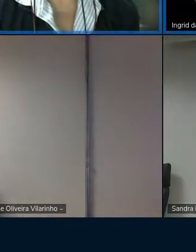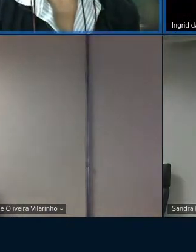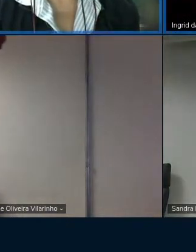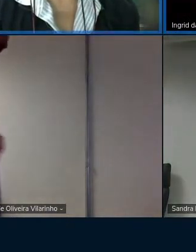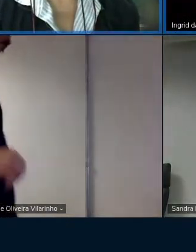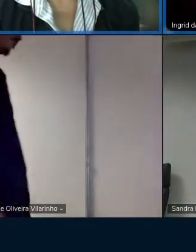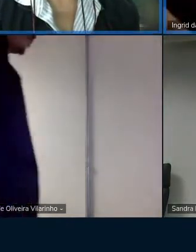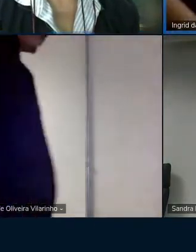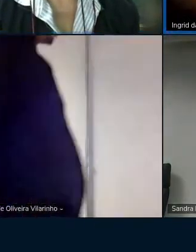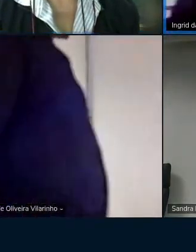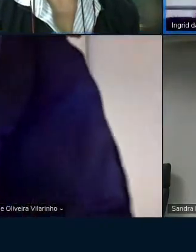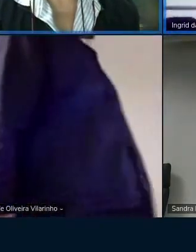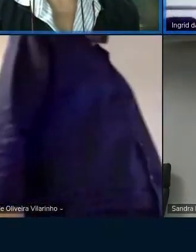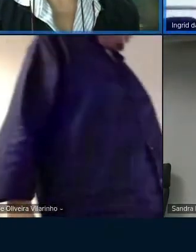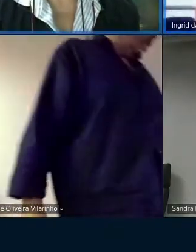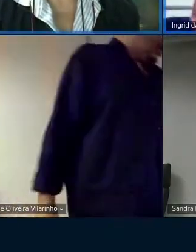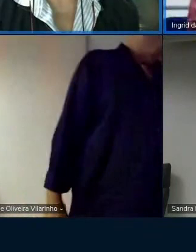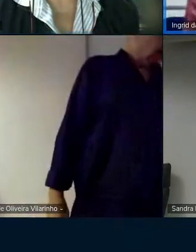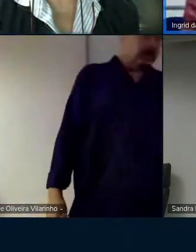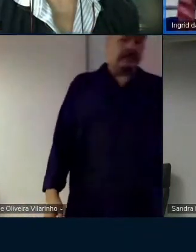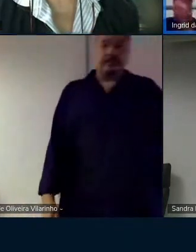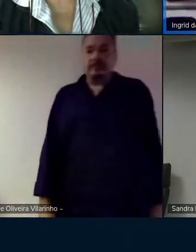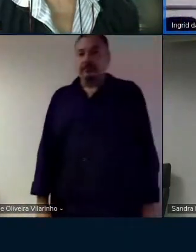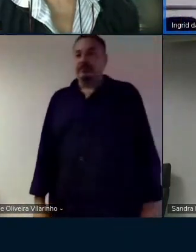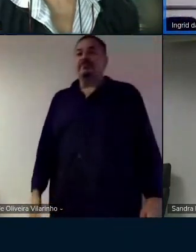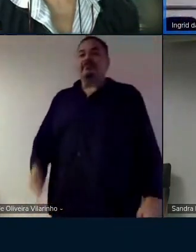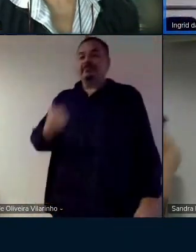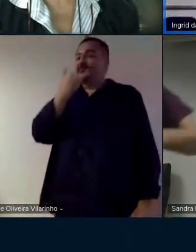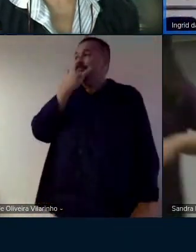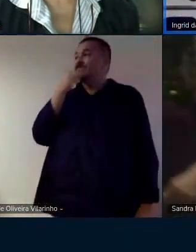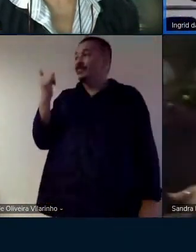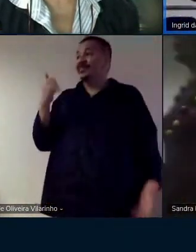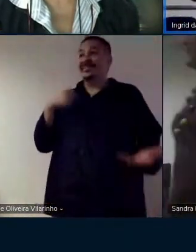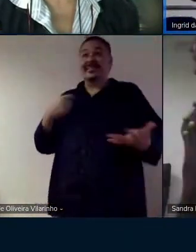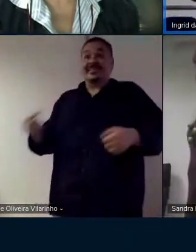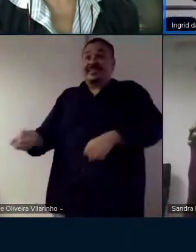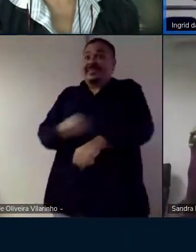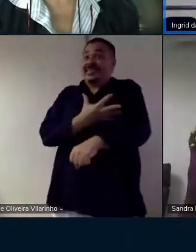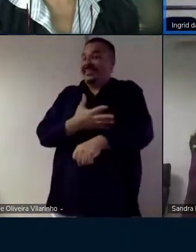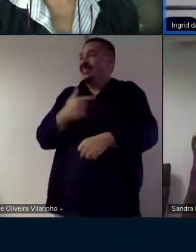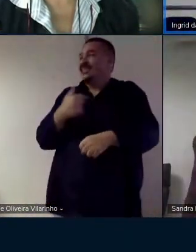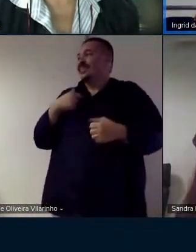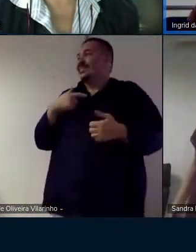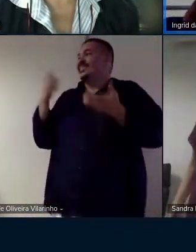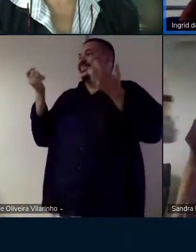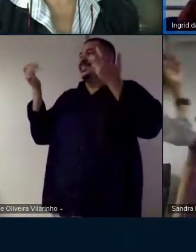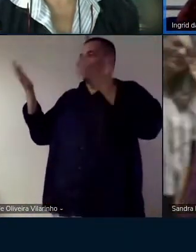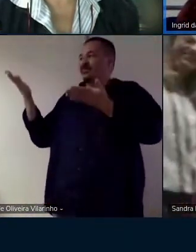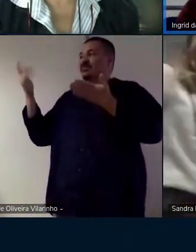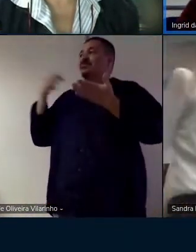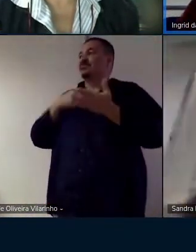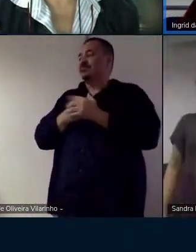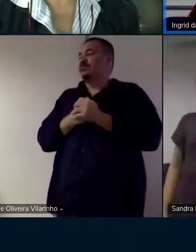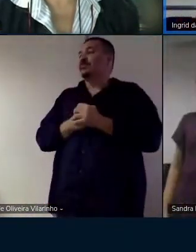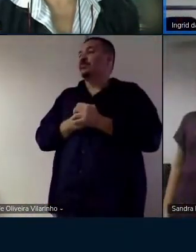pronto agora sim Ingrid desculpa a gente ficou tão empolgada né eu